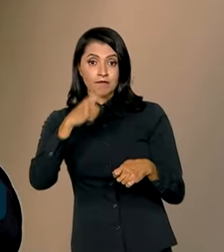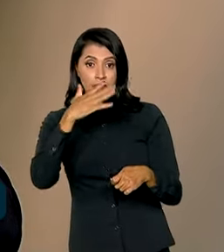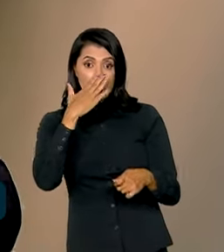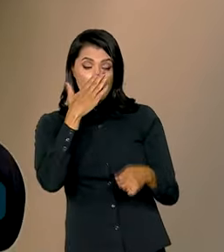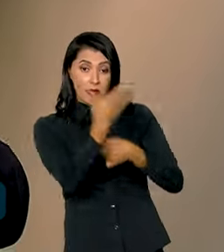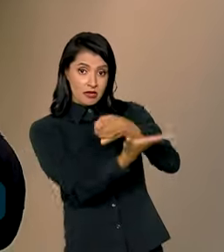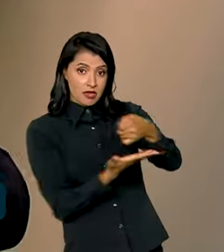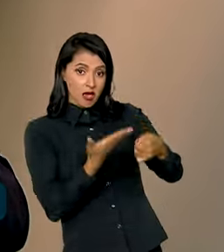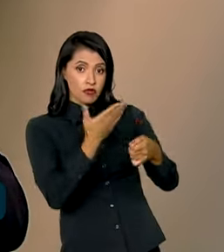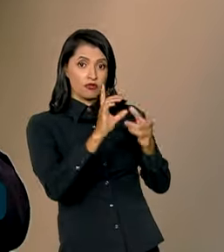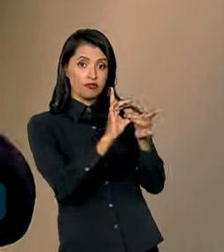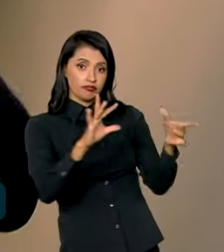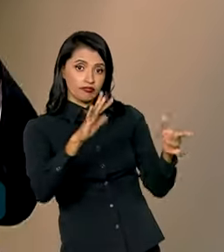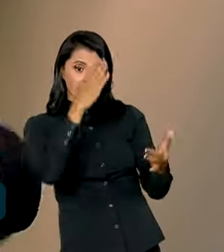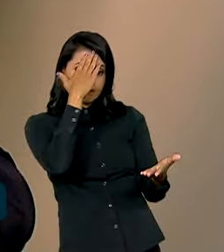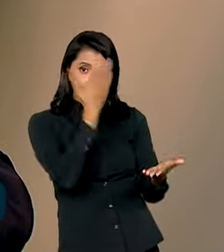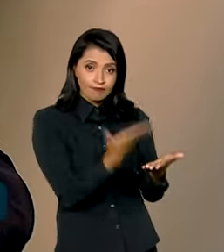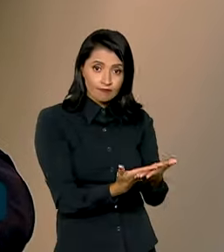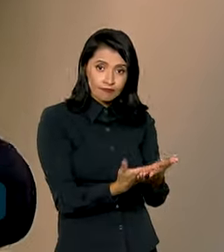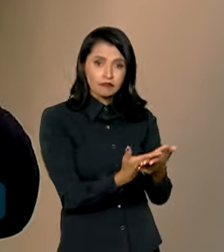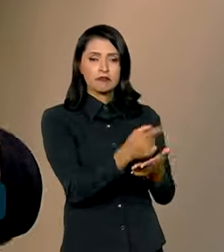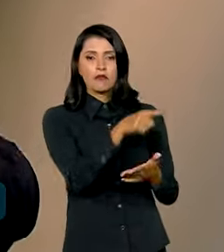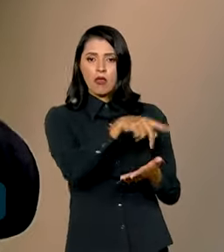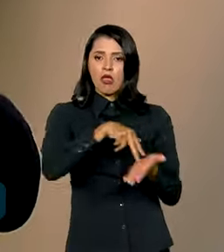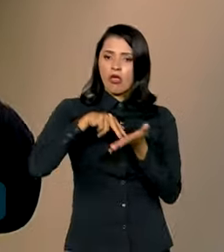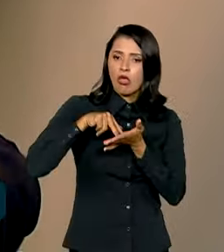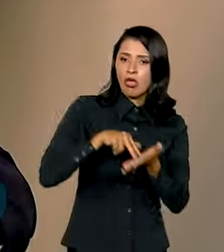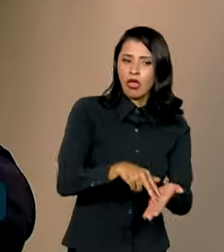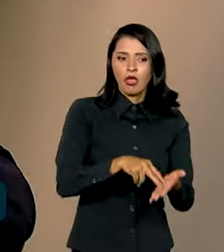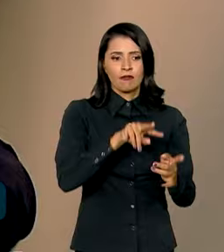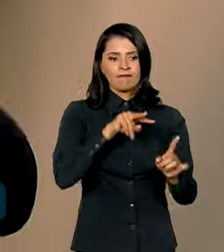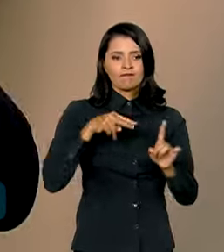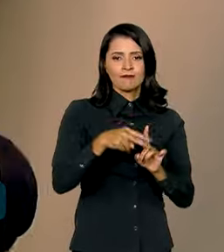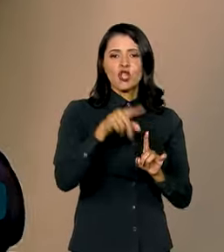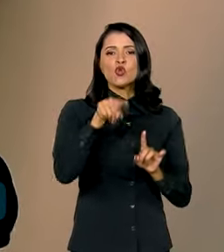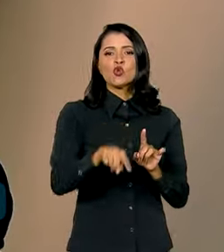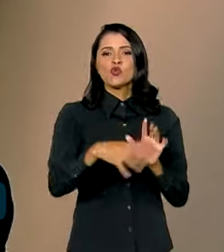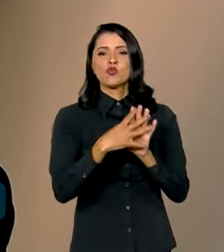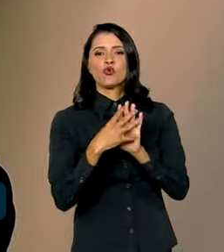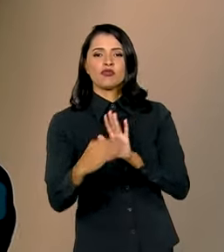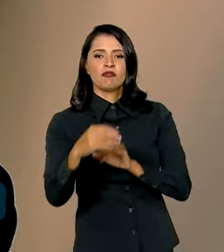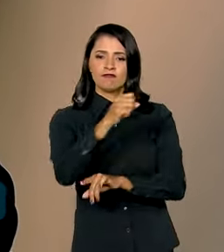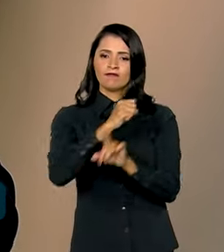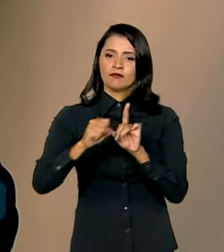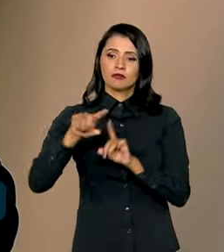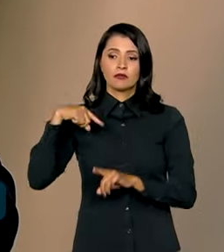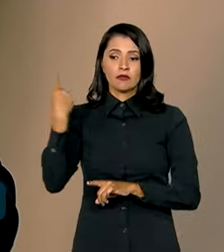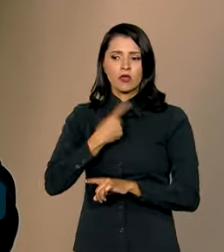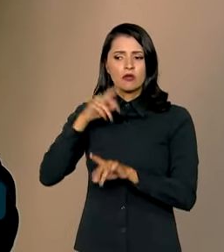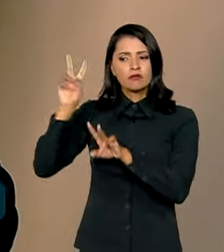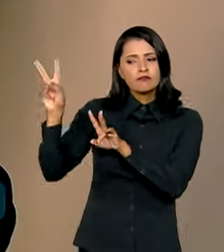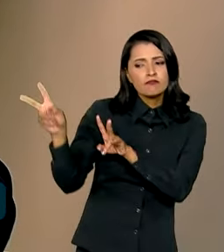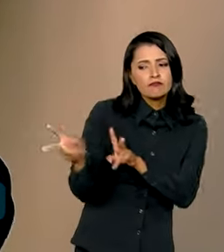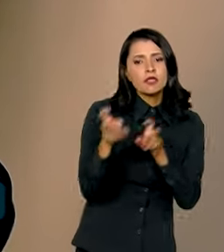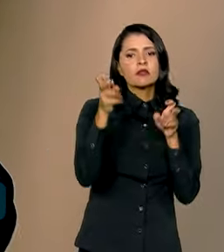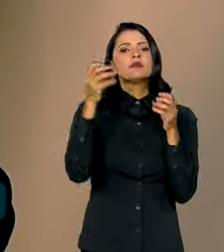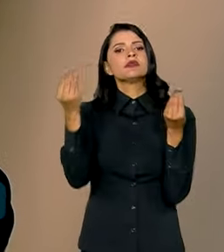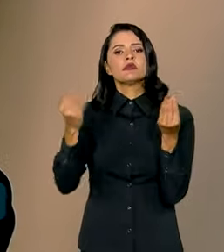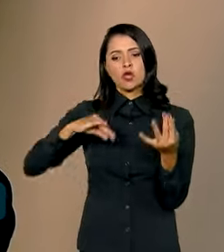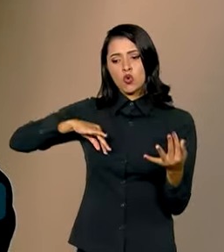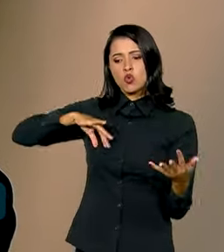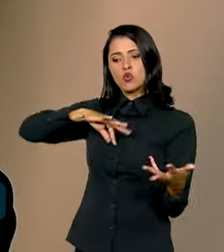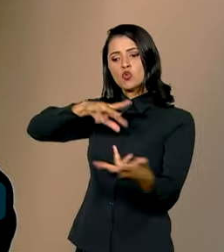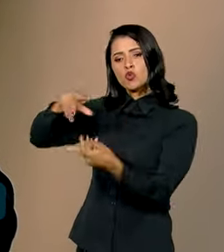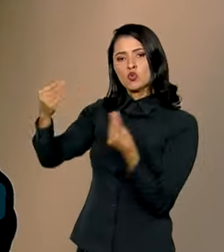um pilar fundamental da nossa visão de sociedade, da nossa visão de mundo. E isso é muito